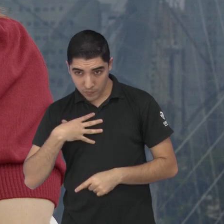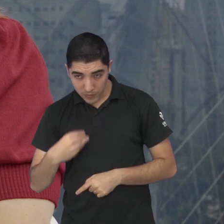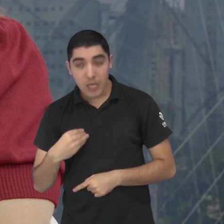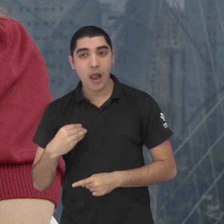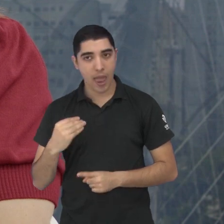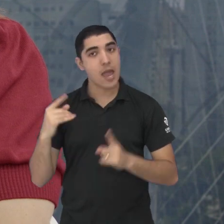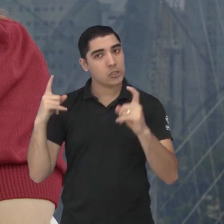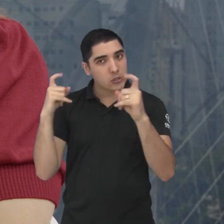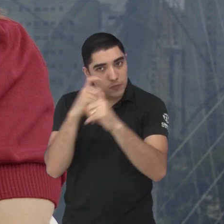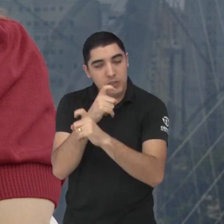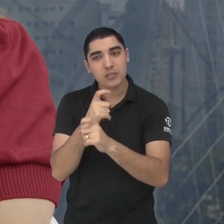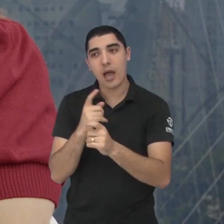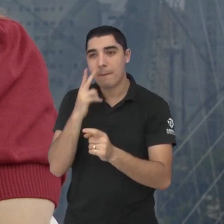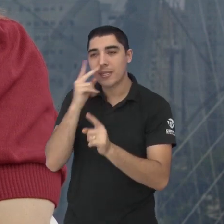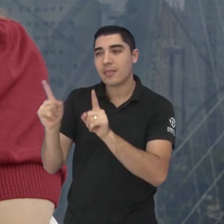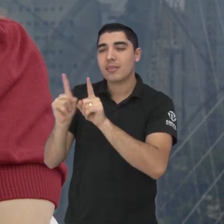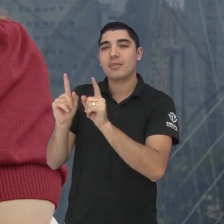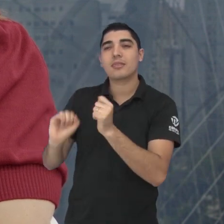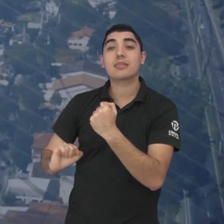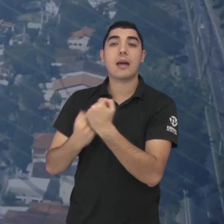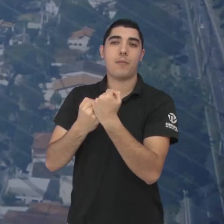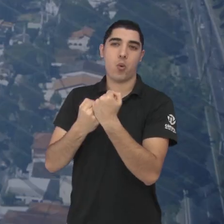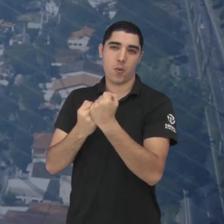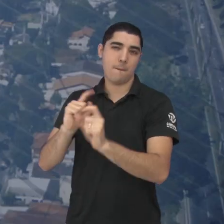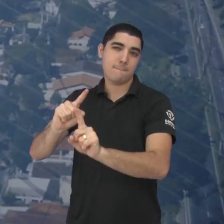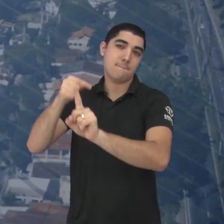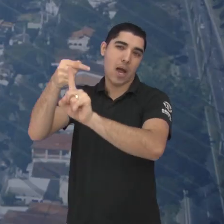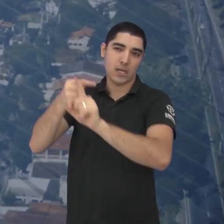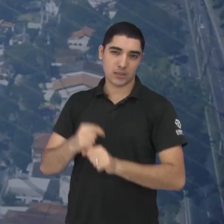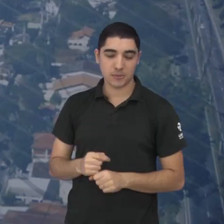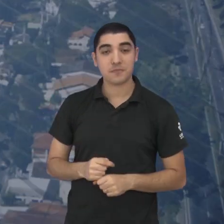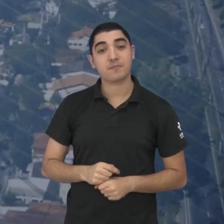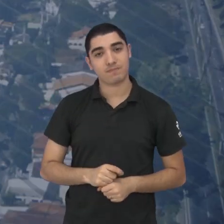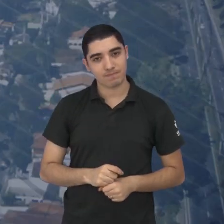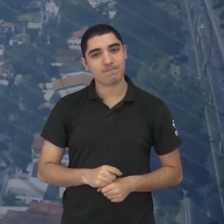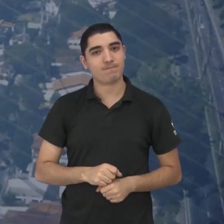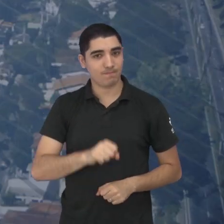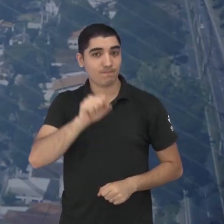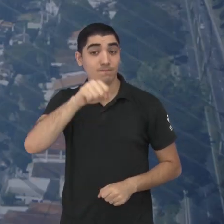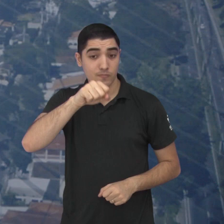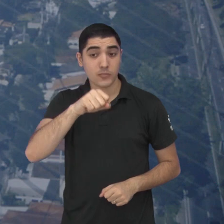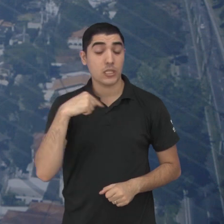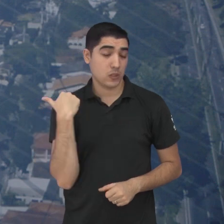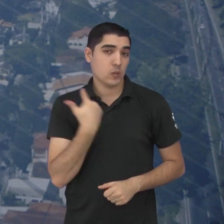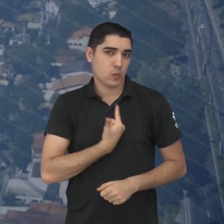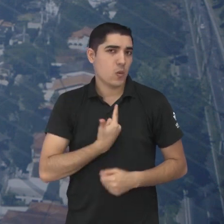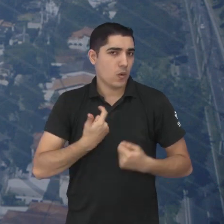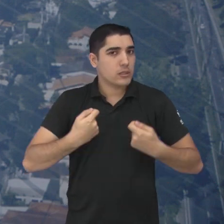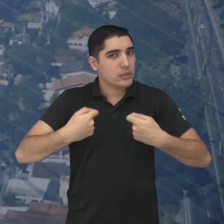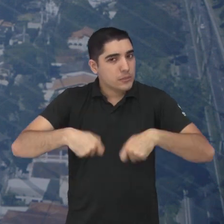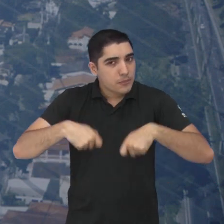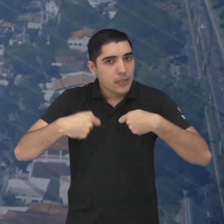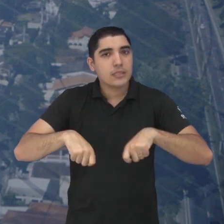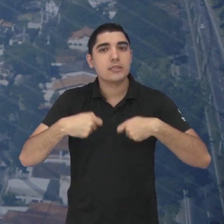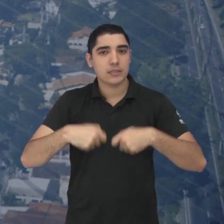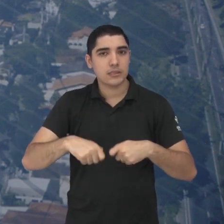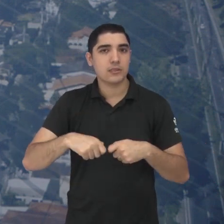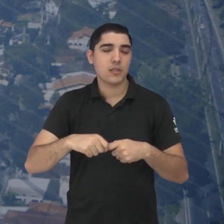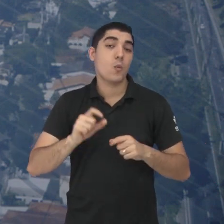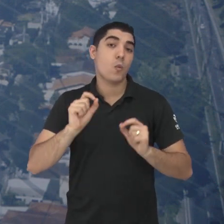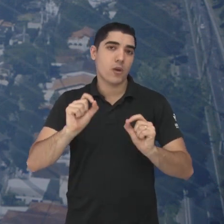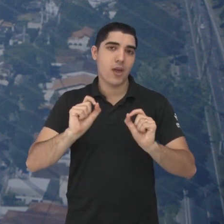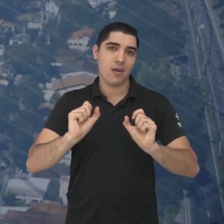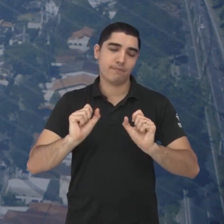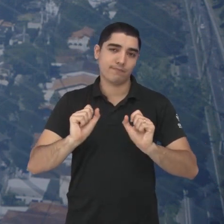uma criança em casa. Sim, sim. E a gente também precisa reforçar isso, Porque